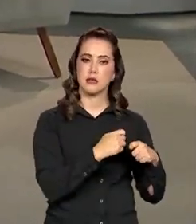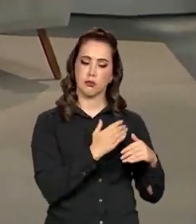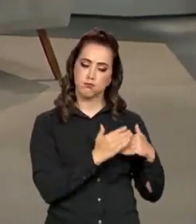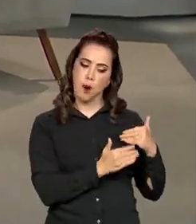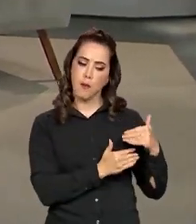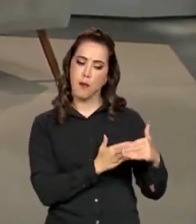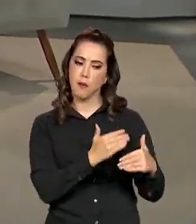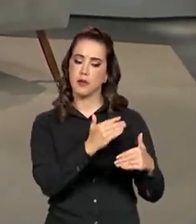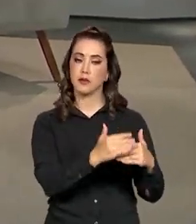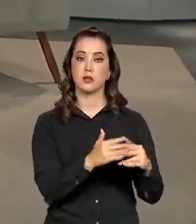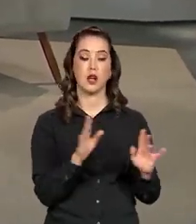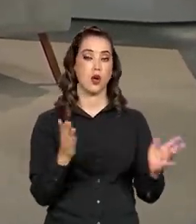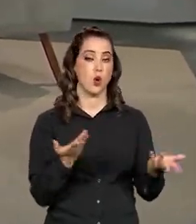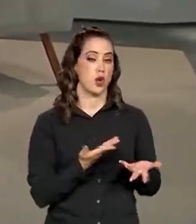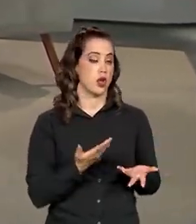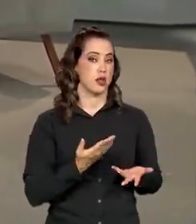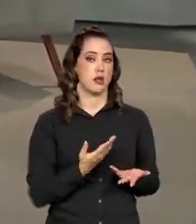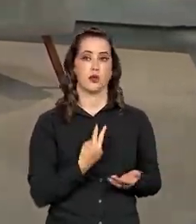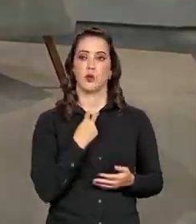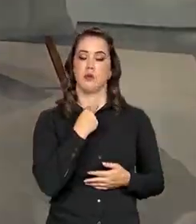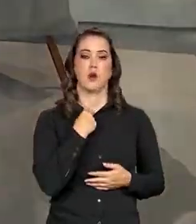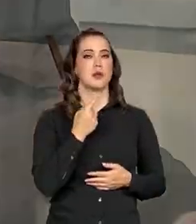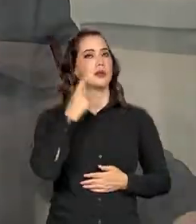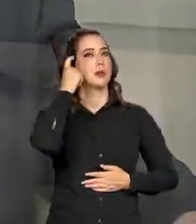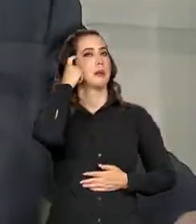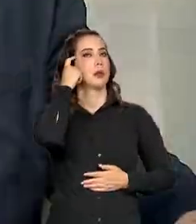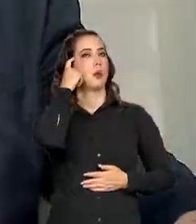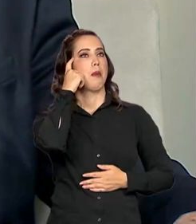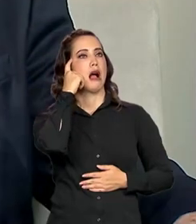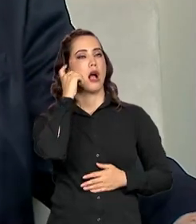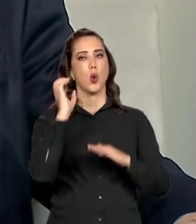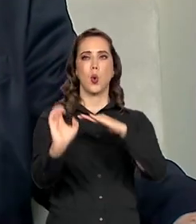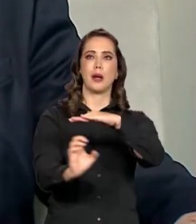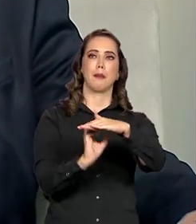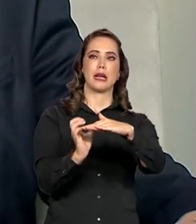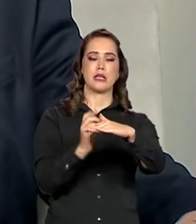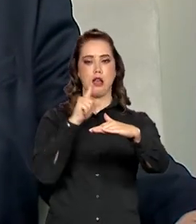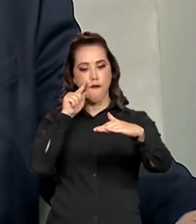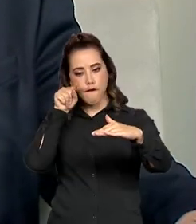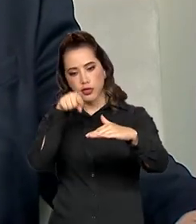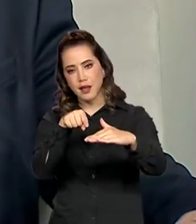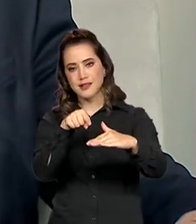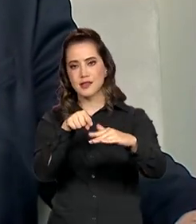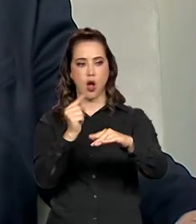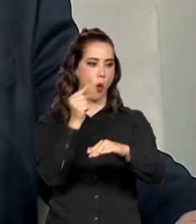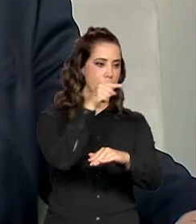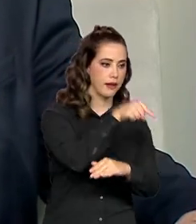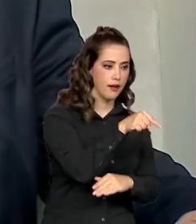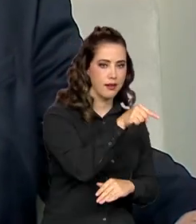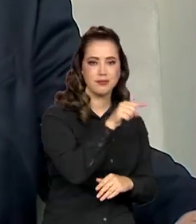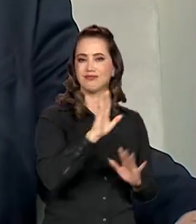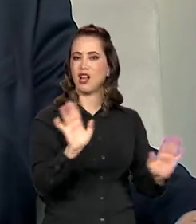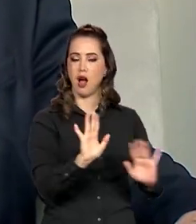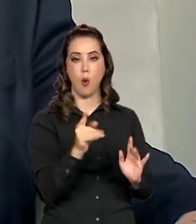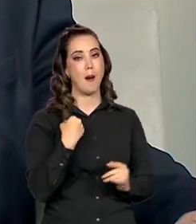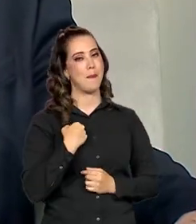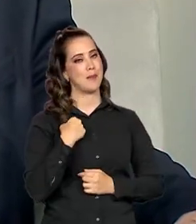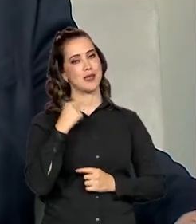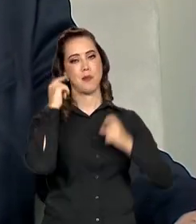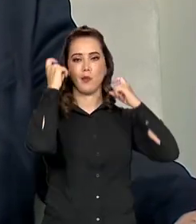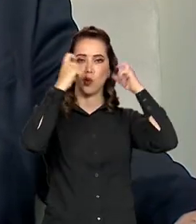Agora, eu não posso me preocupar com a empresa, com esta ou aquela empresa. A minha preocupação é